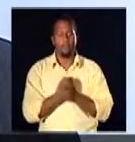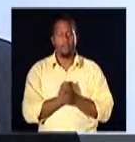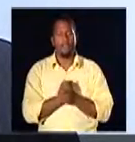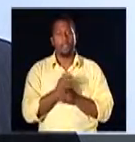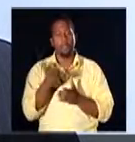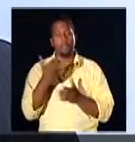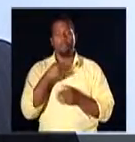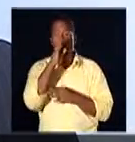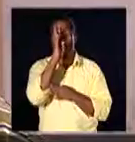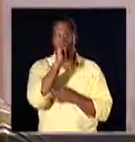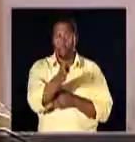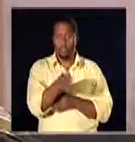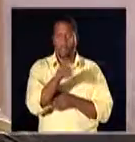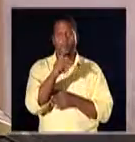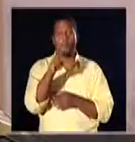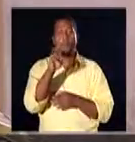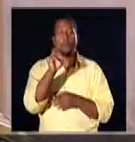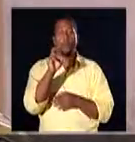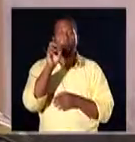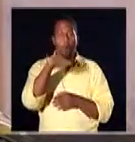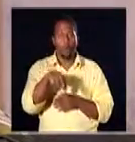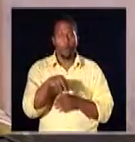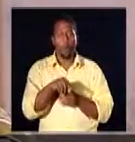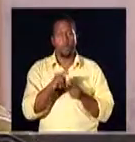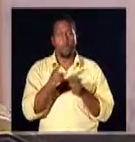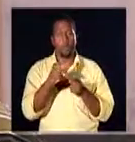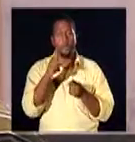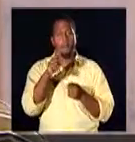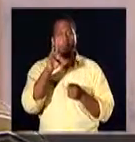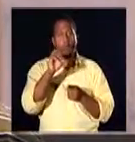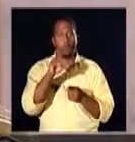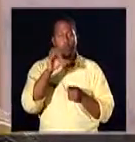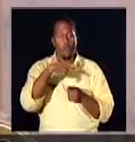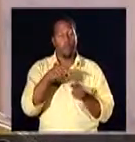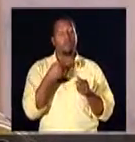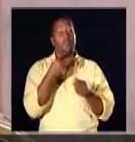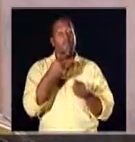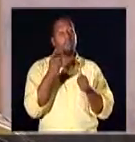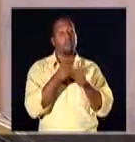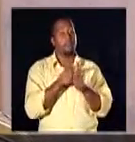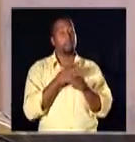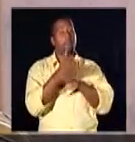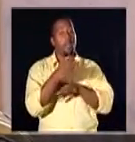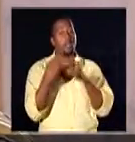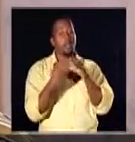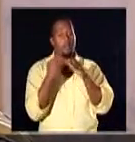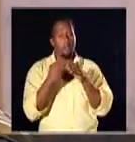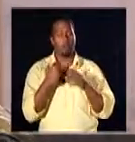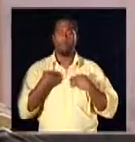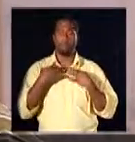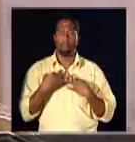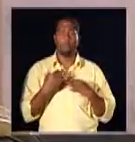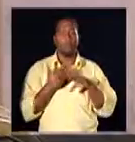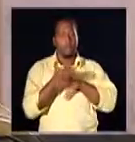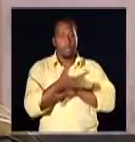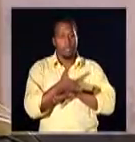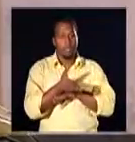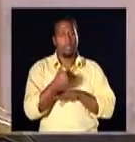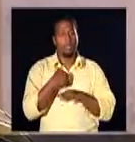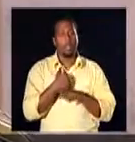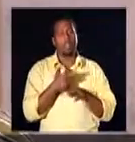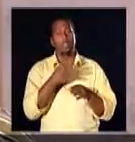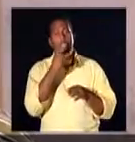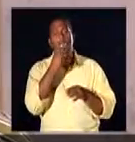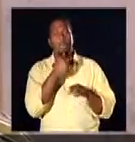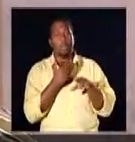para toda a população. Eu poderia ter ido diretamente ao Procon, mas acho que o próprio Procon indica que a gente procure a empresa e tente negociar com a